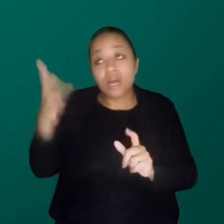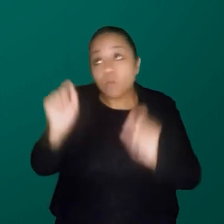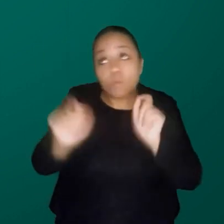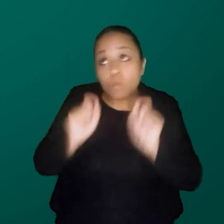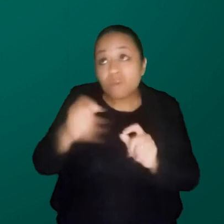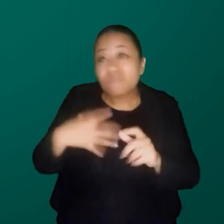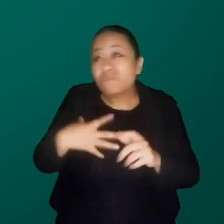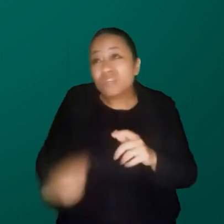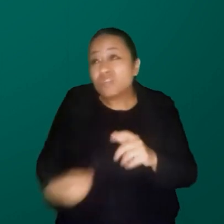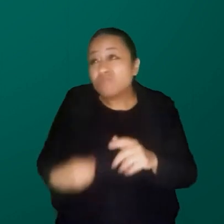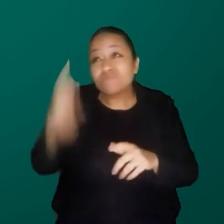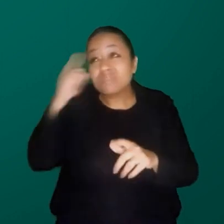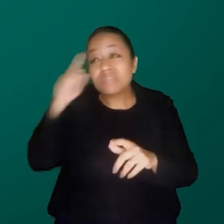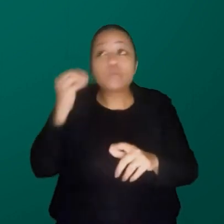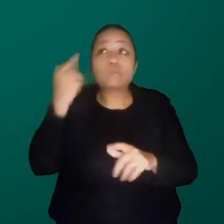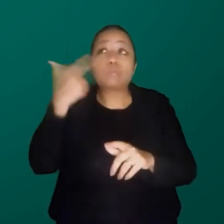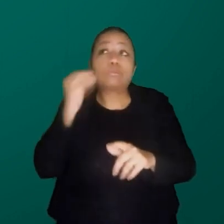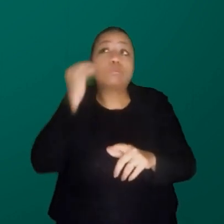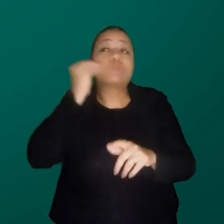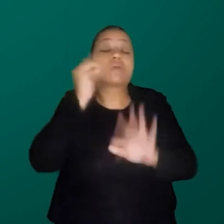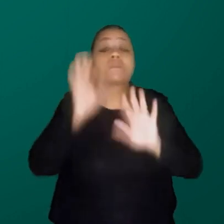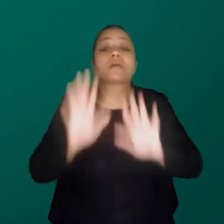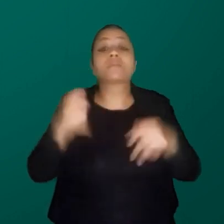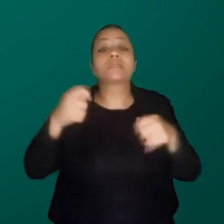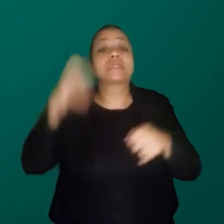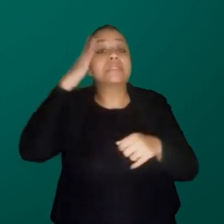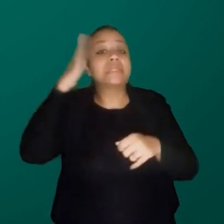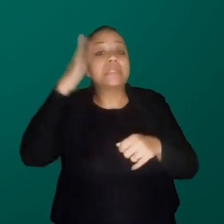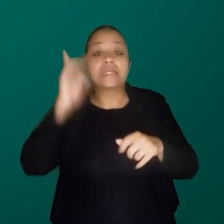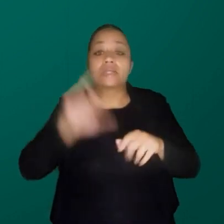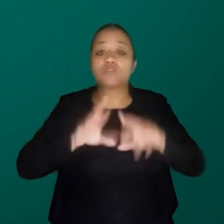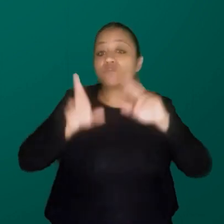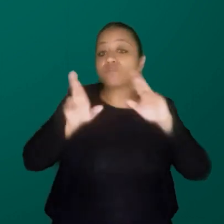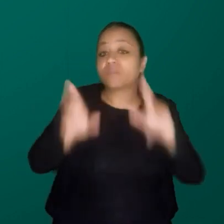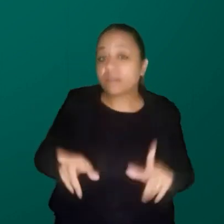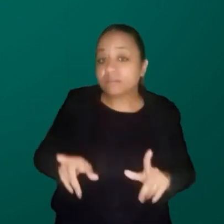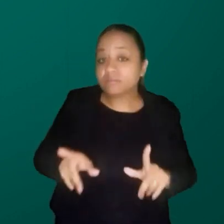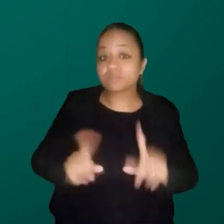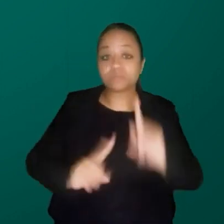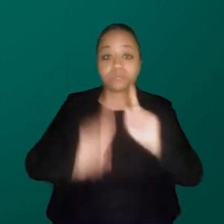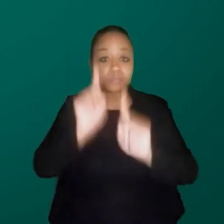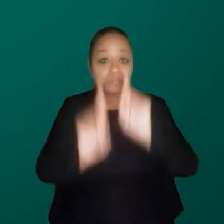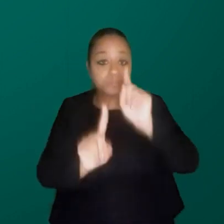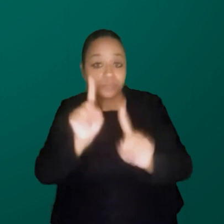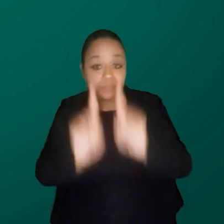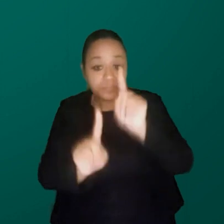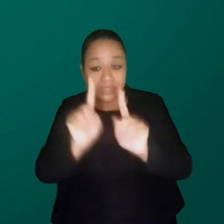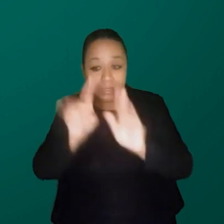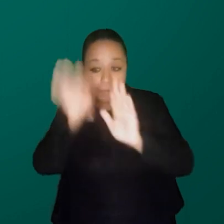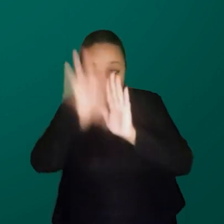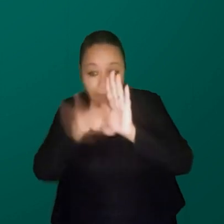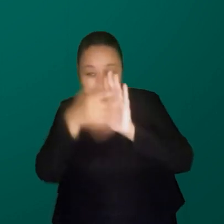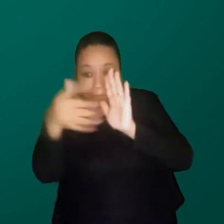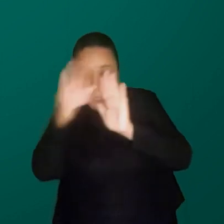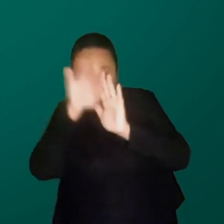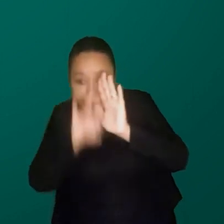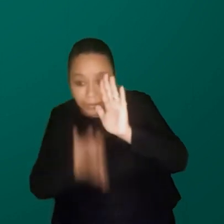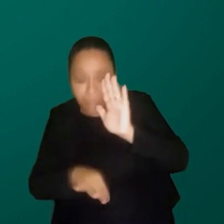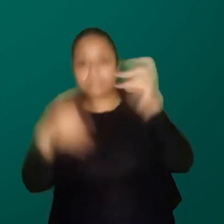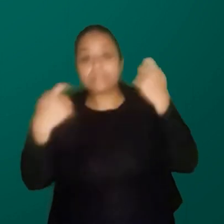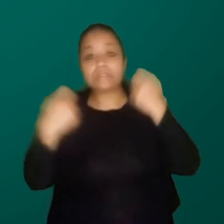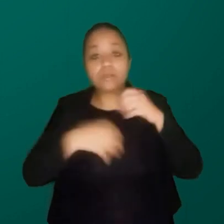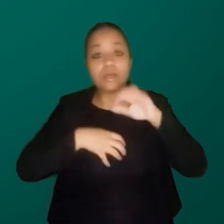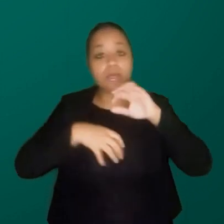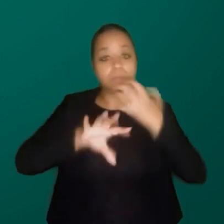filho. mas eu tenho que compreender que tem distinção olhar os dados e agir de acordo. Então, eu preciso de empatia.